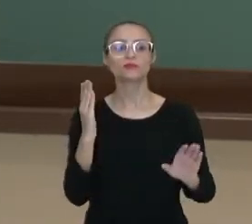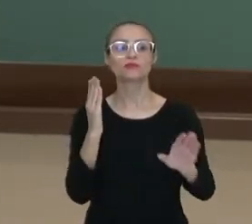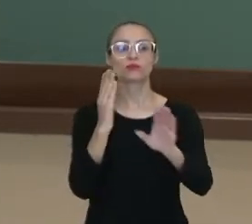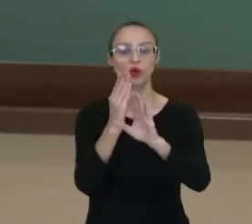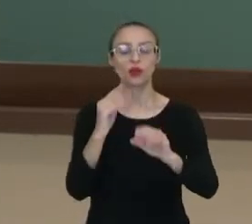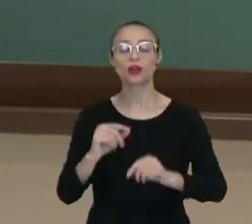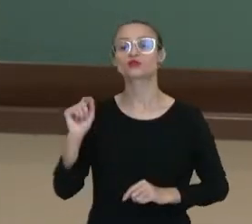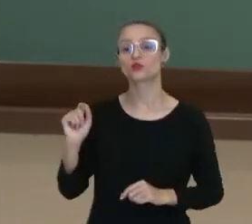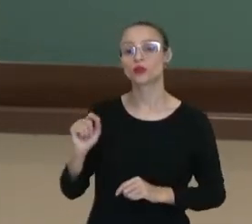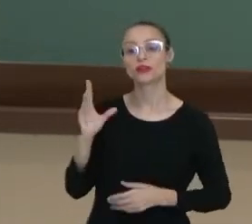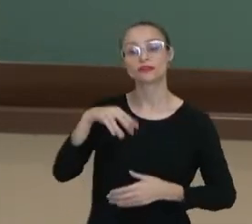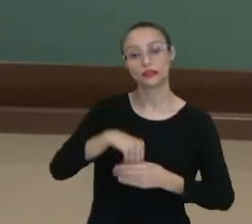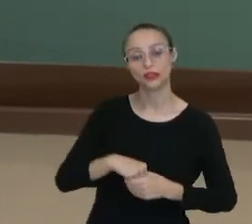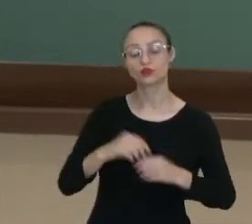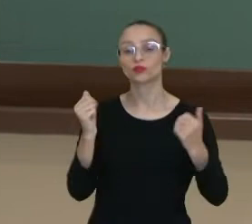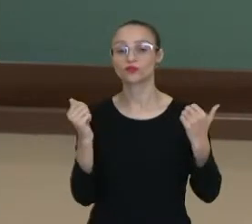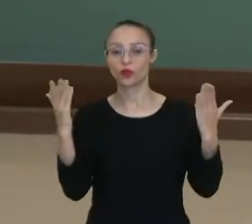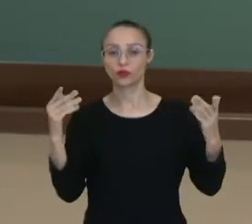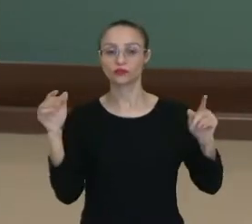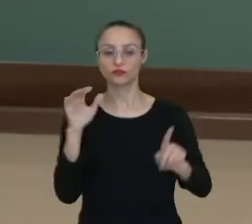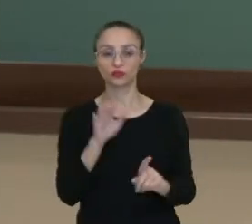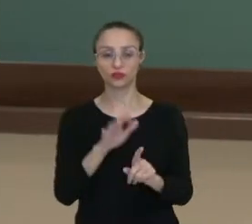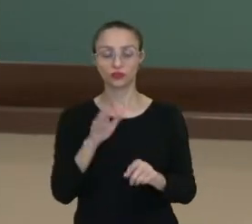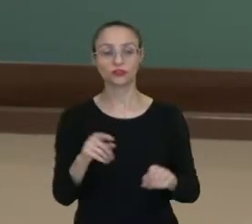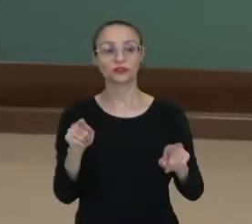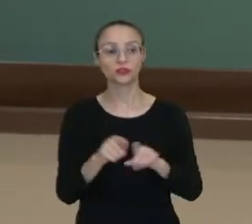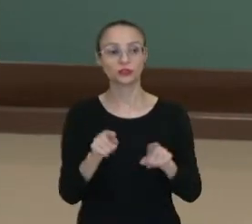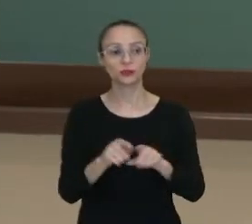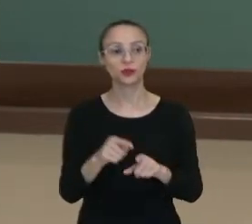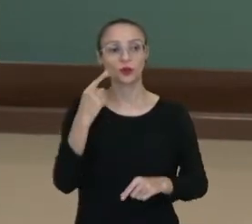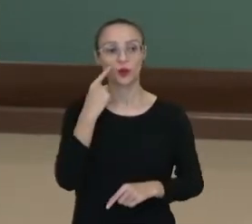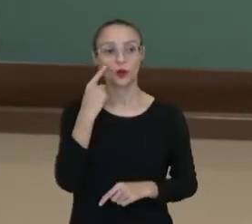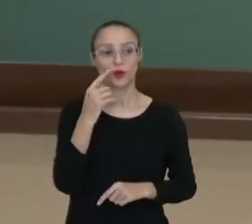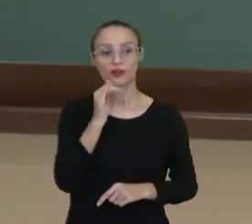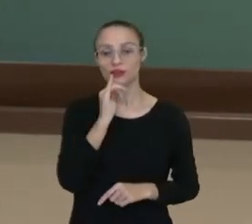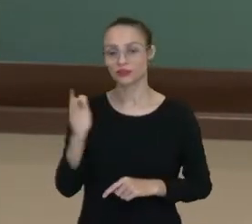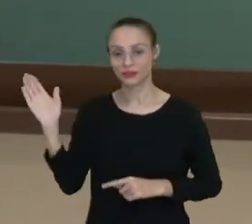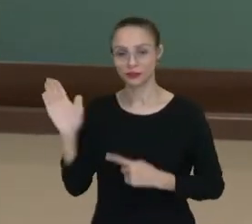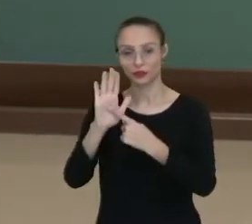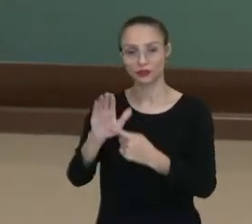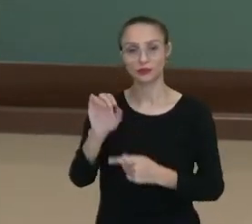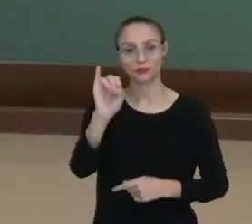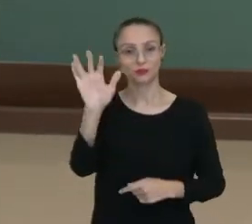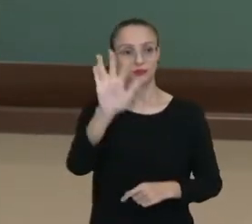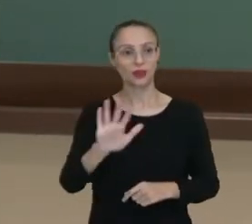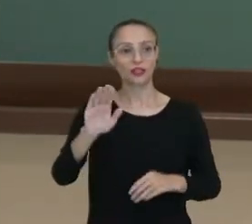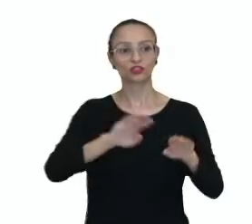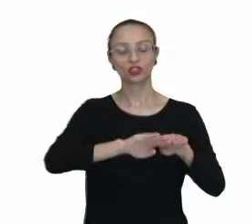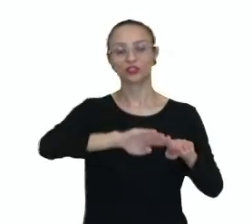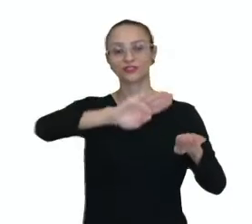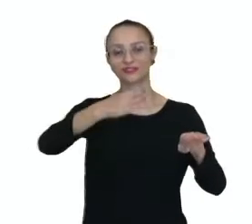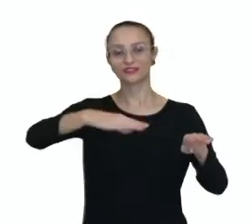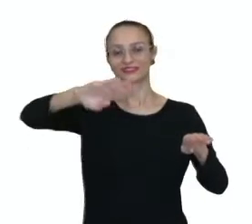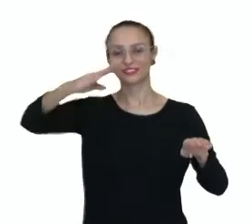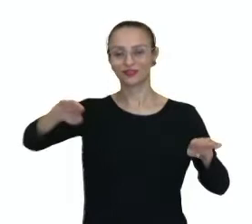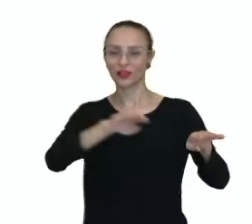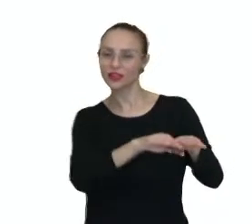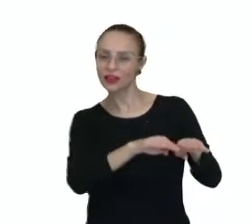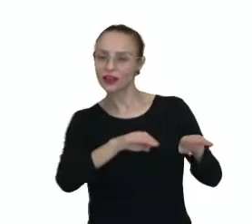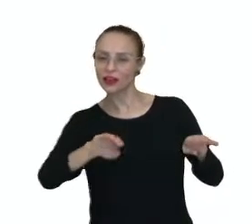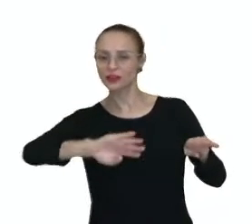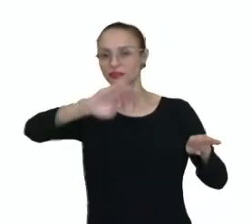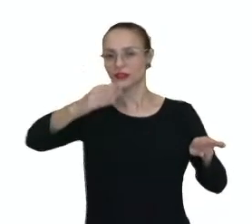desses agentes internos e externos, conforme nós vamos ter aqui o destaque na imagem, as diferenças que vão